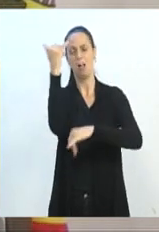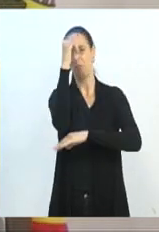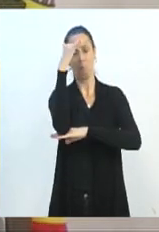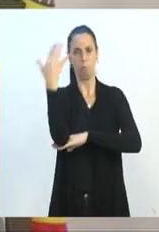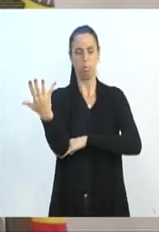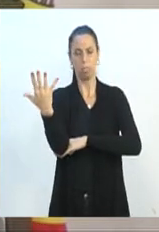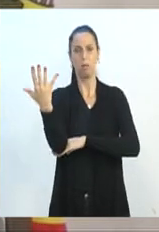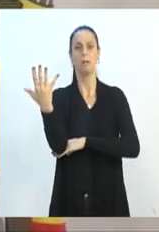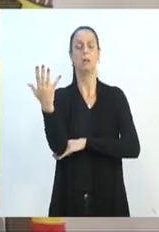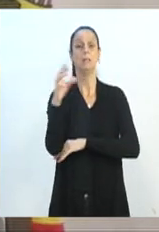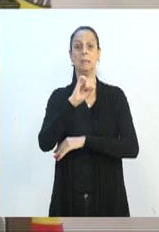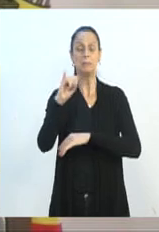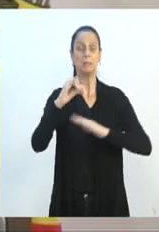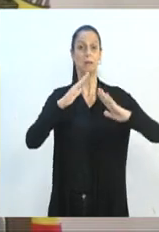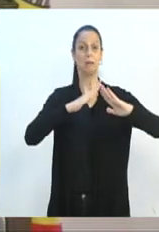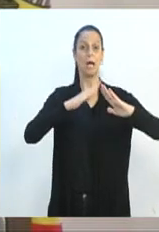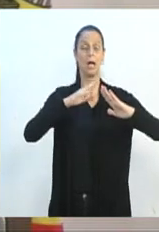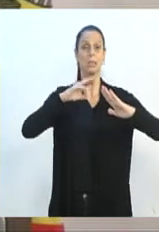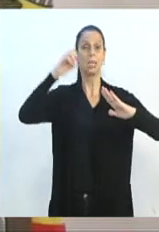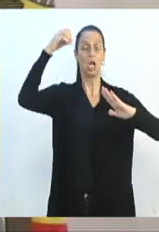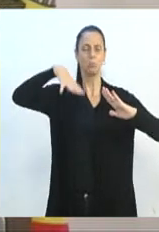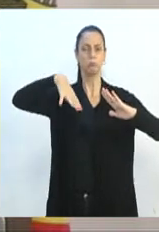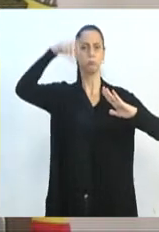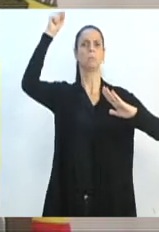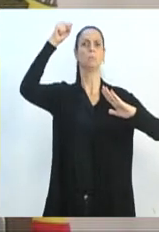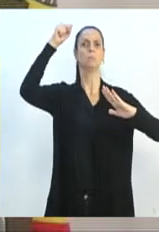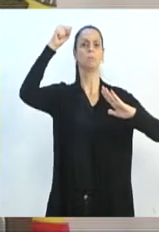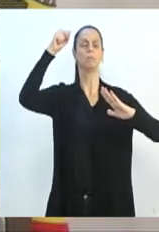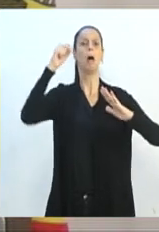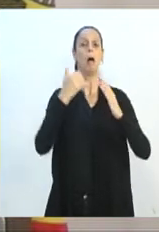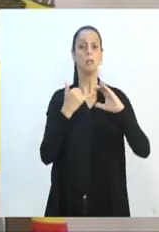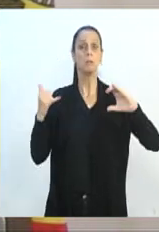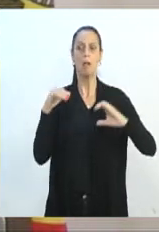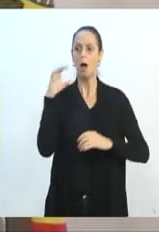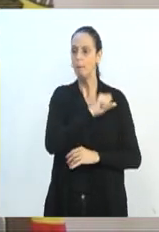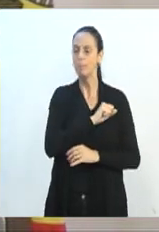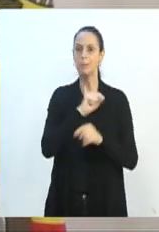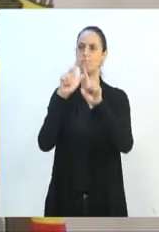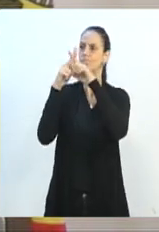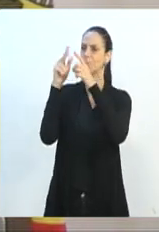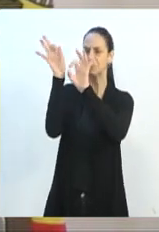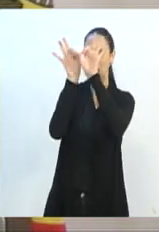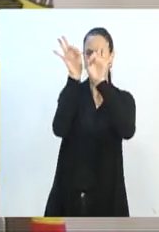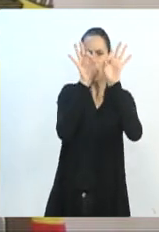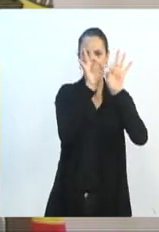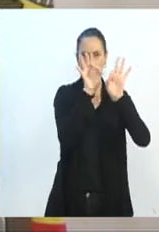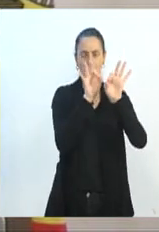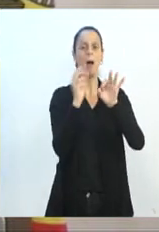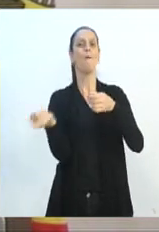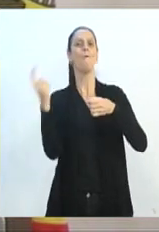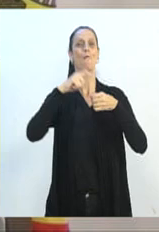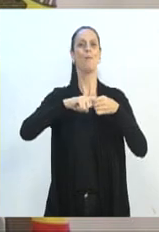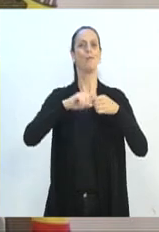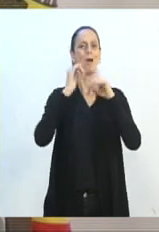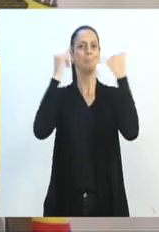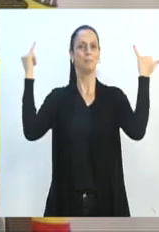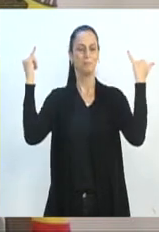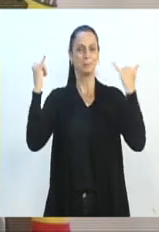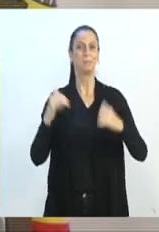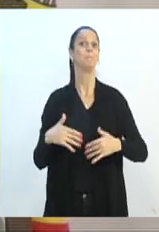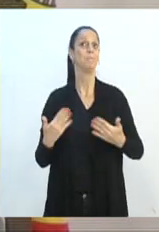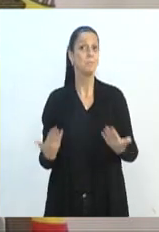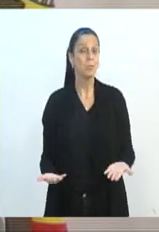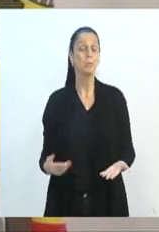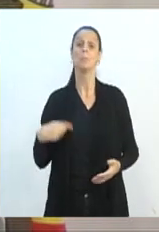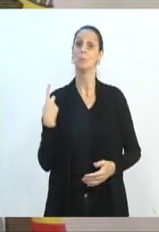restabelecia a energia elétrica. Então, essa resposta rápida é o que o contribuinte quer. Nós sabemos que nós vivemos em uma